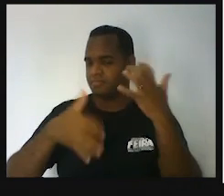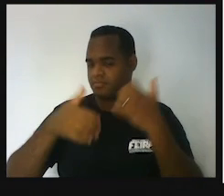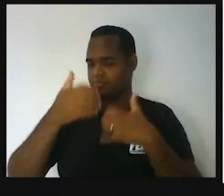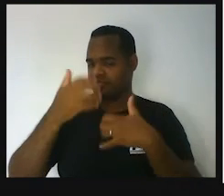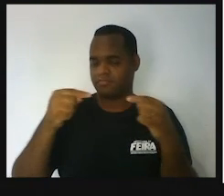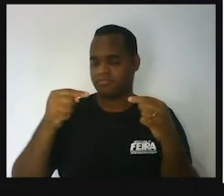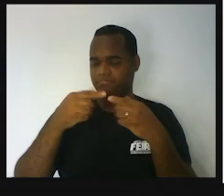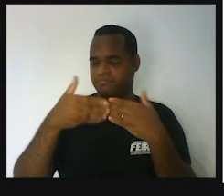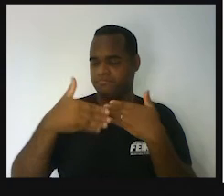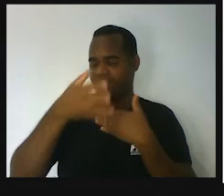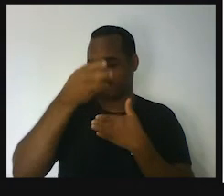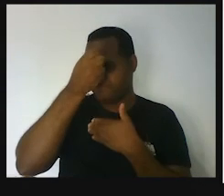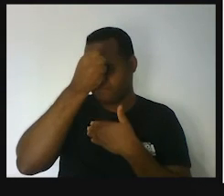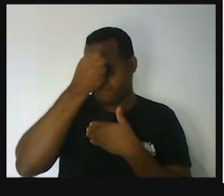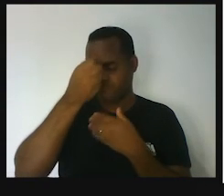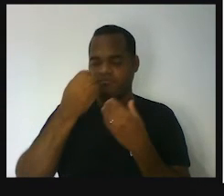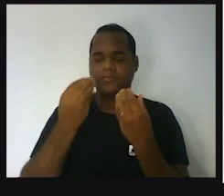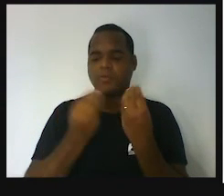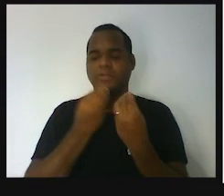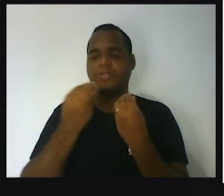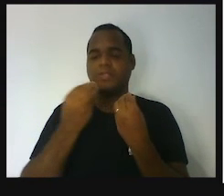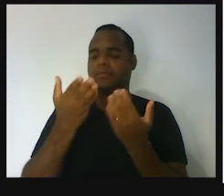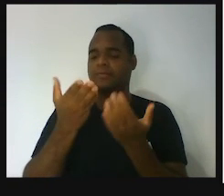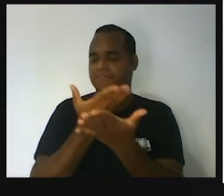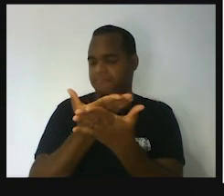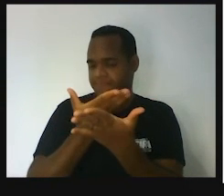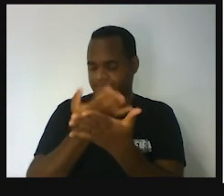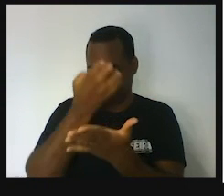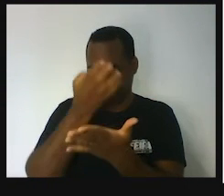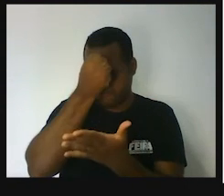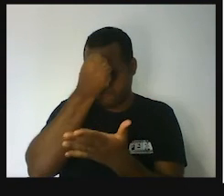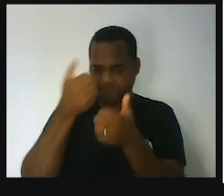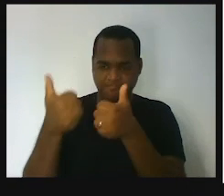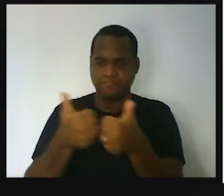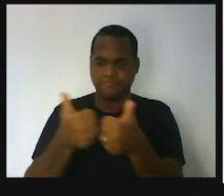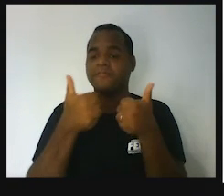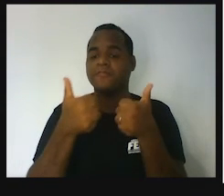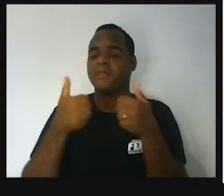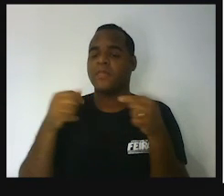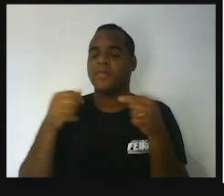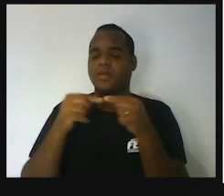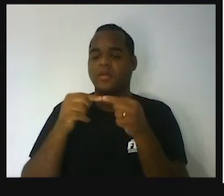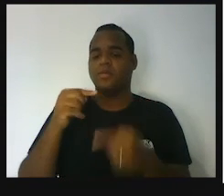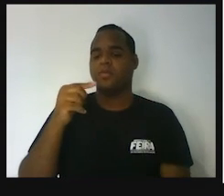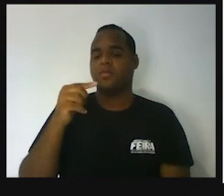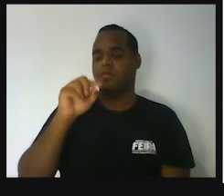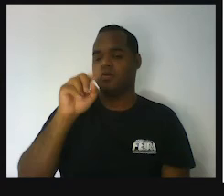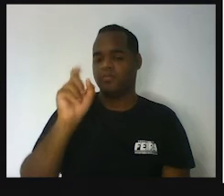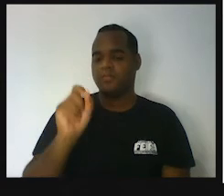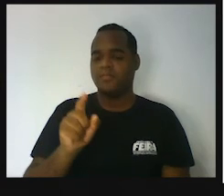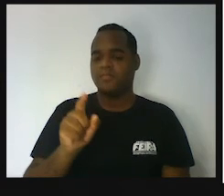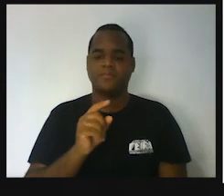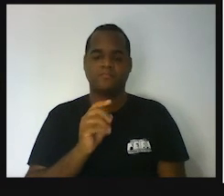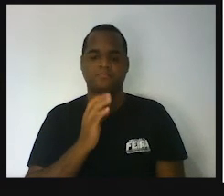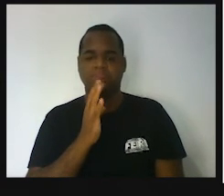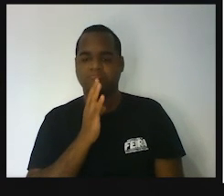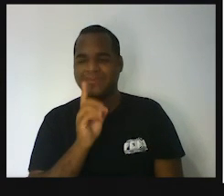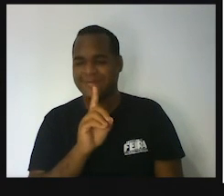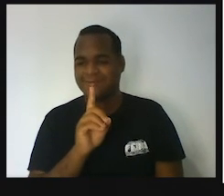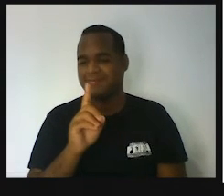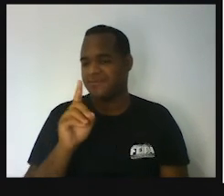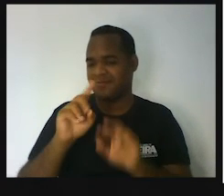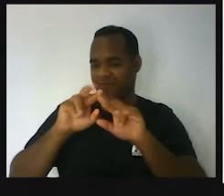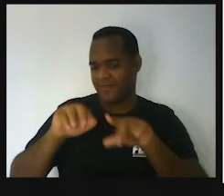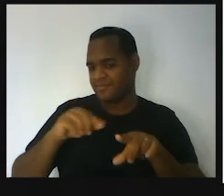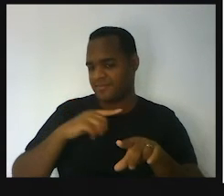mais à frente que você possa estudar. Certo? A incógnita dessa equação é uma